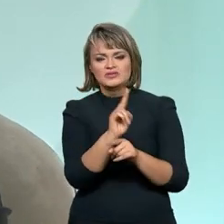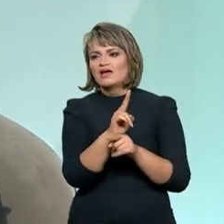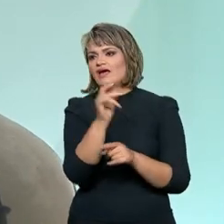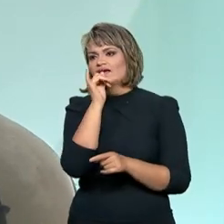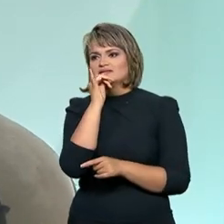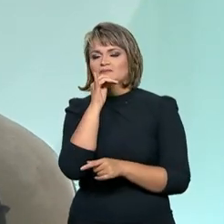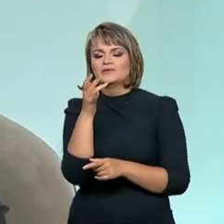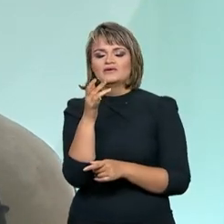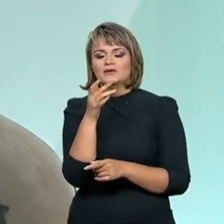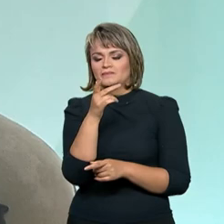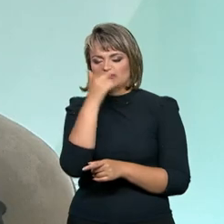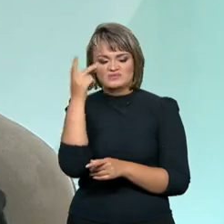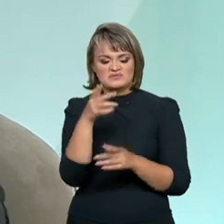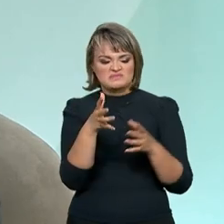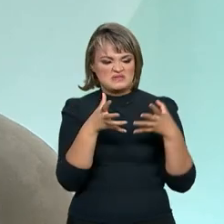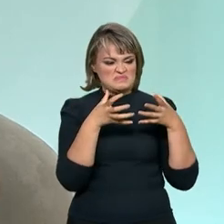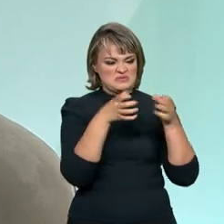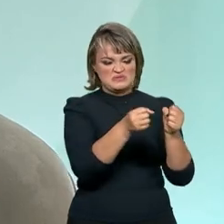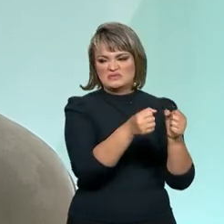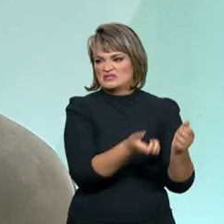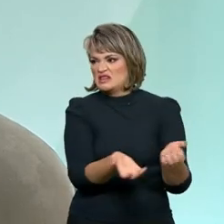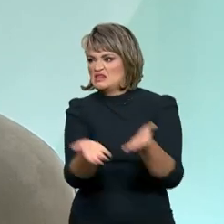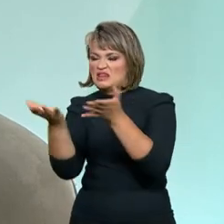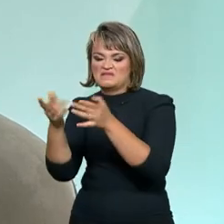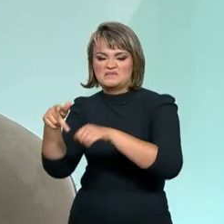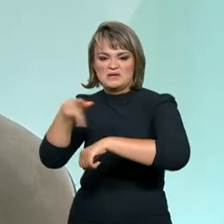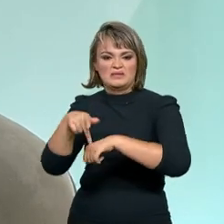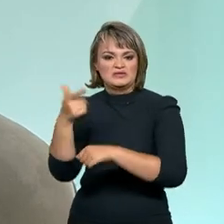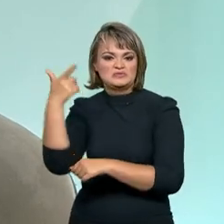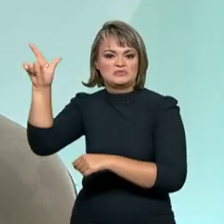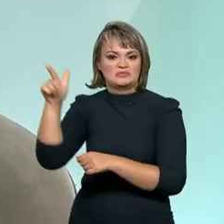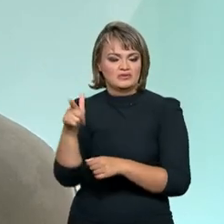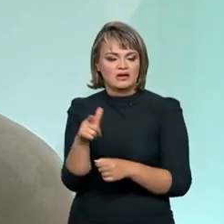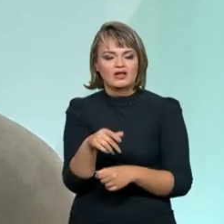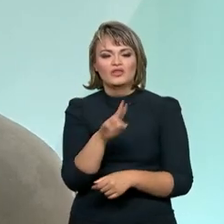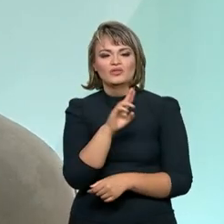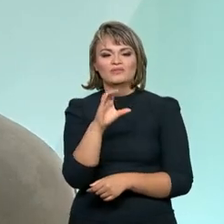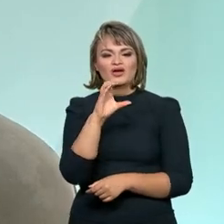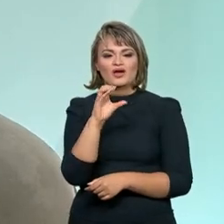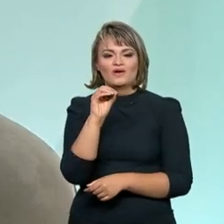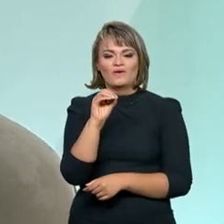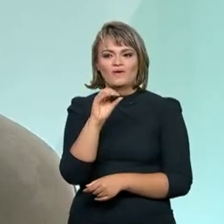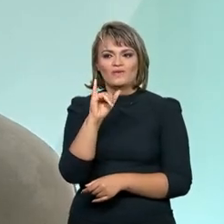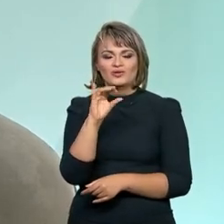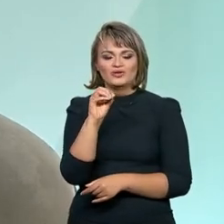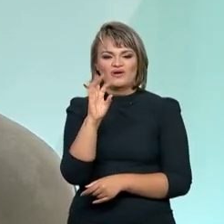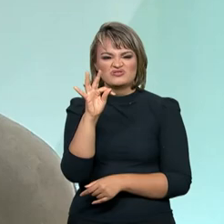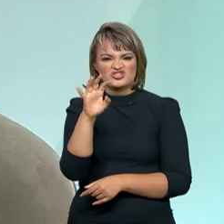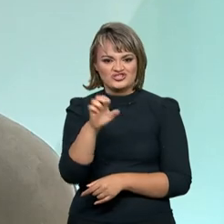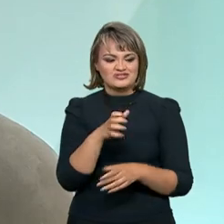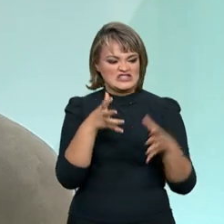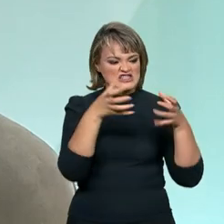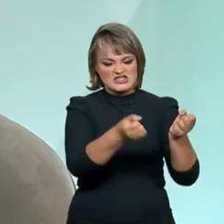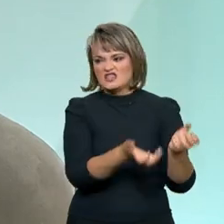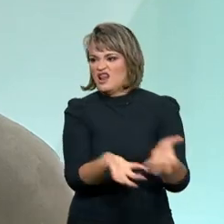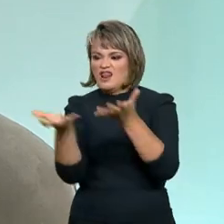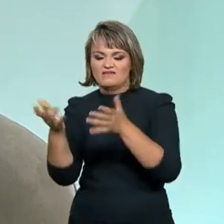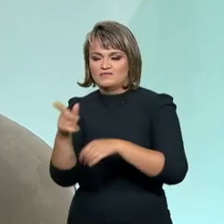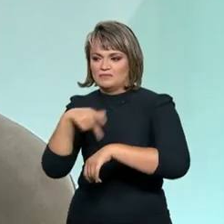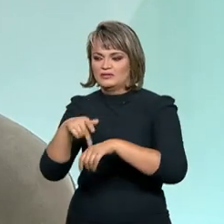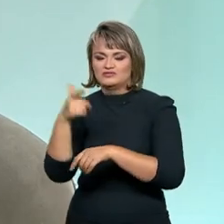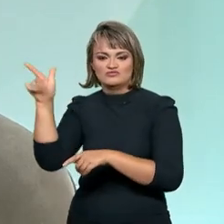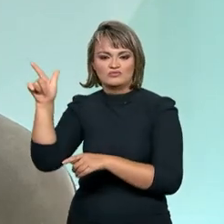aí, por exemplo, o tráfico de pessoas, os coiotes que lucram com essa vulnerabilidade e nós temos também aqueles